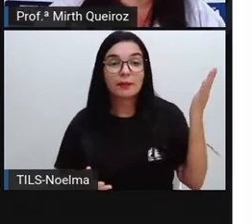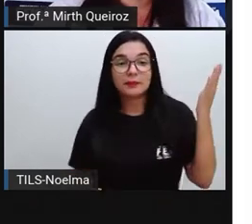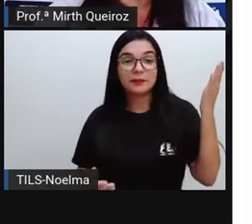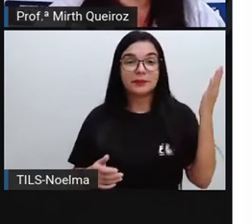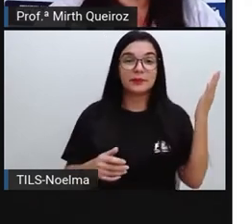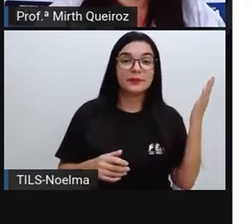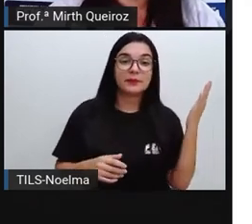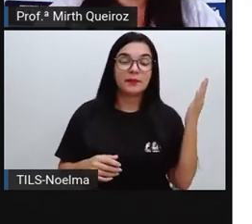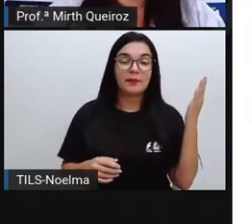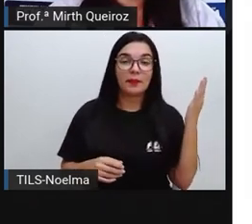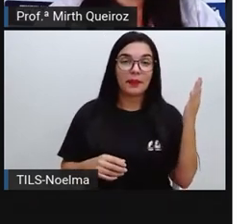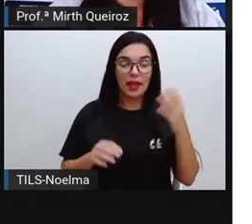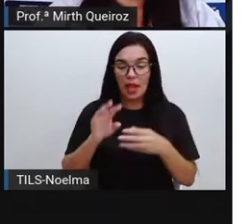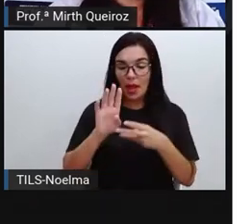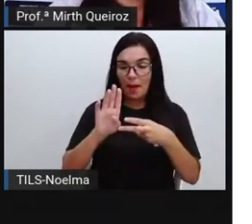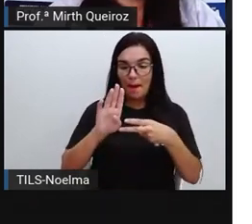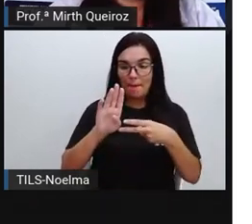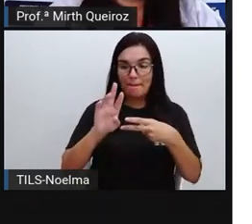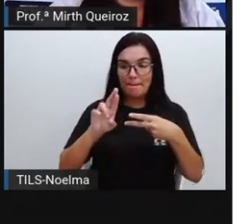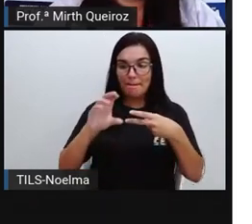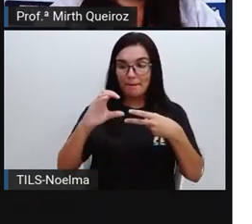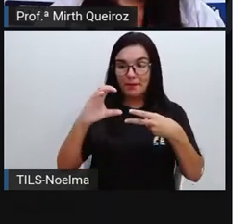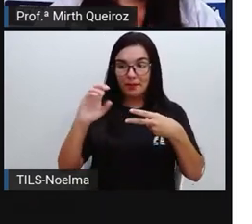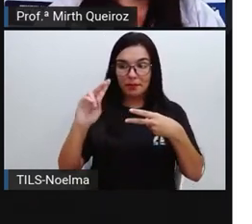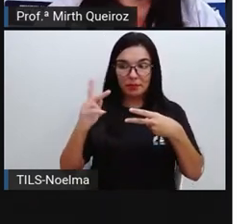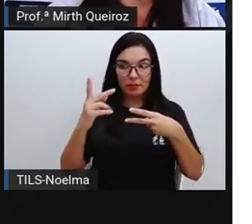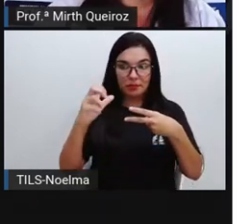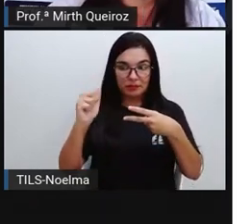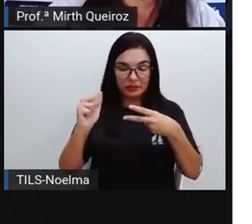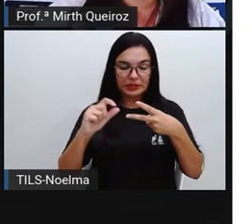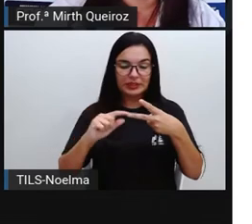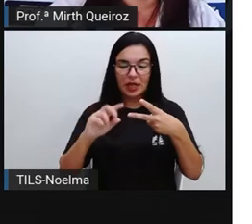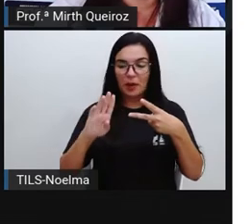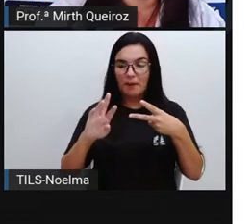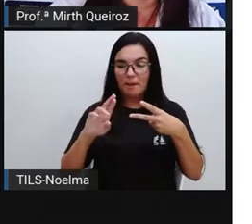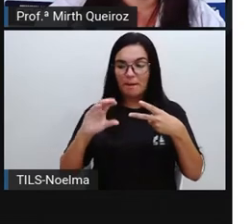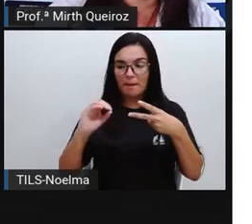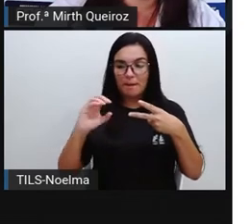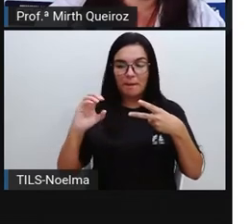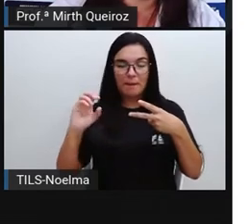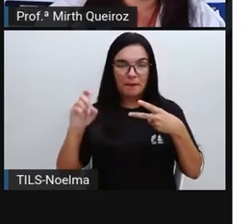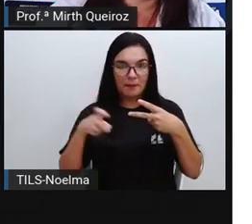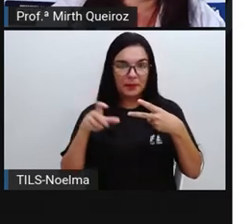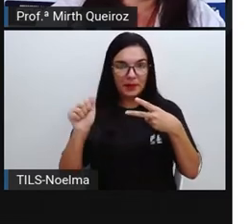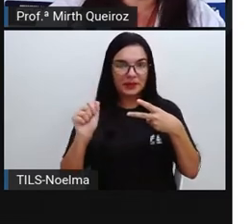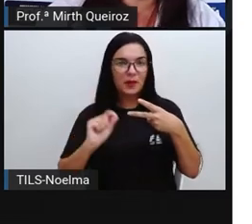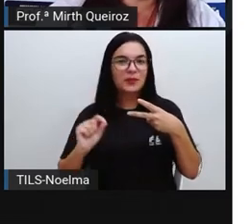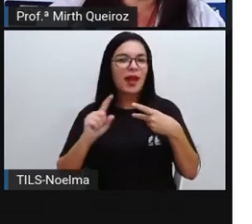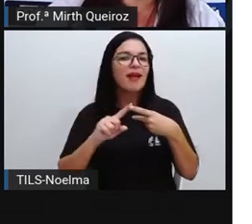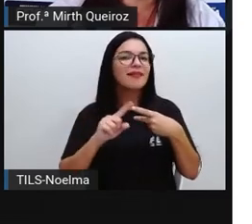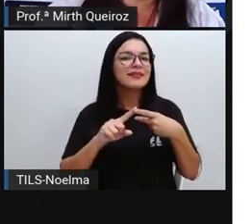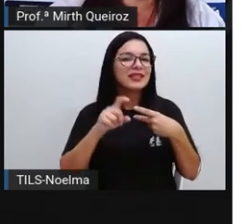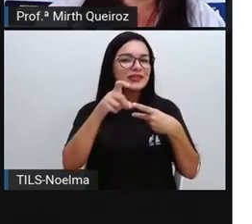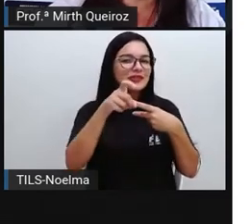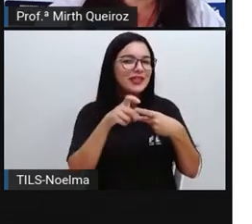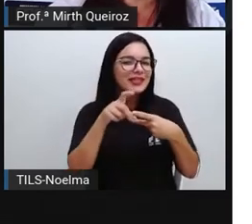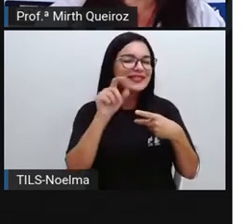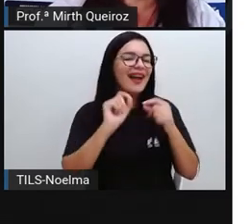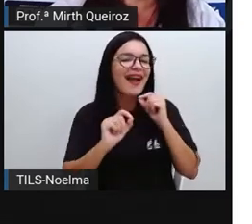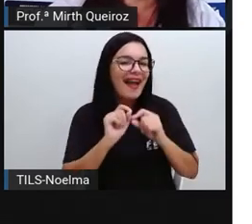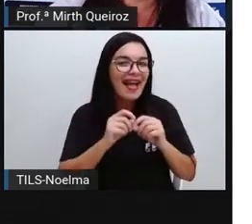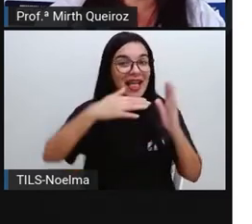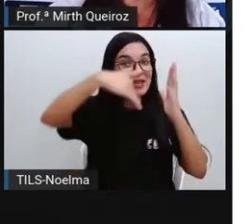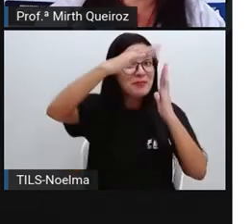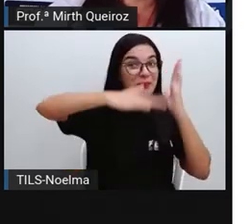Brocha com CH e brocha com X. Brocha com X é aquela brocha utilizada em